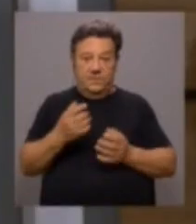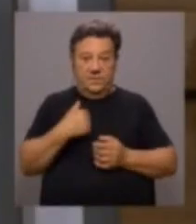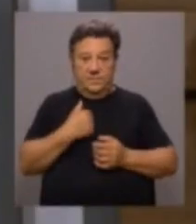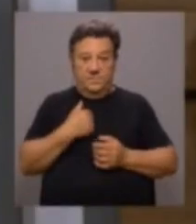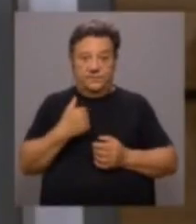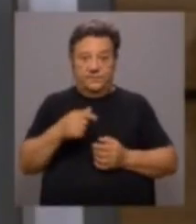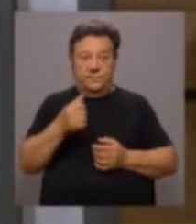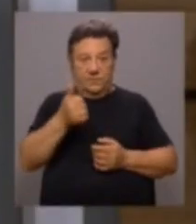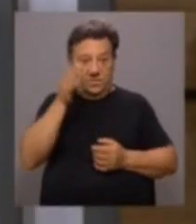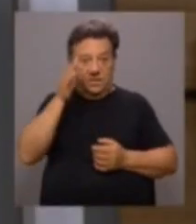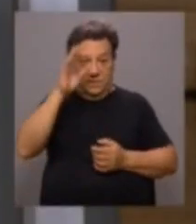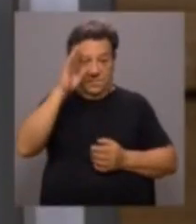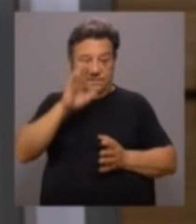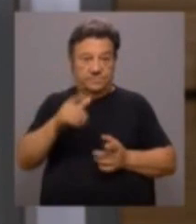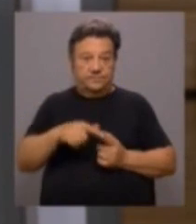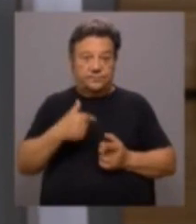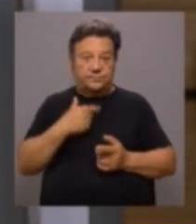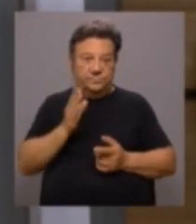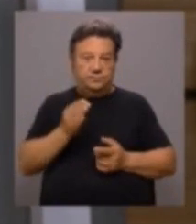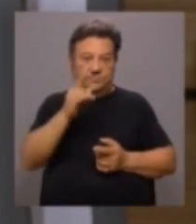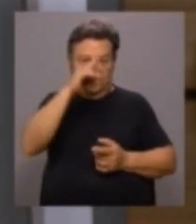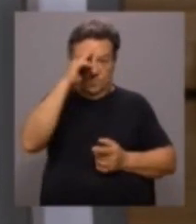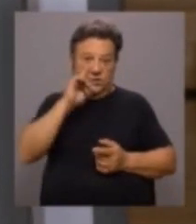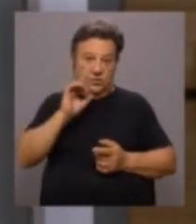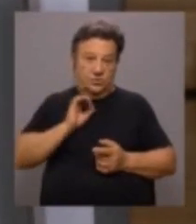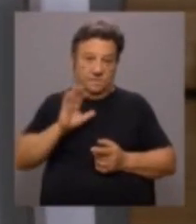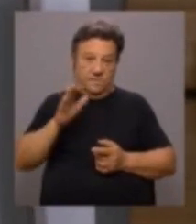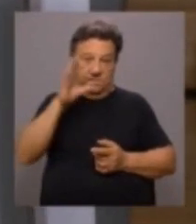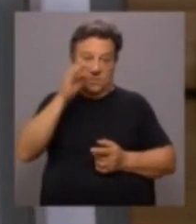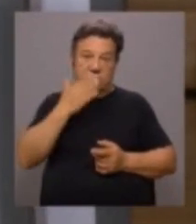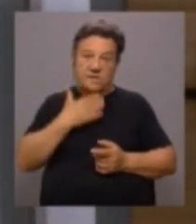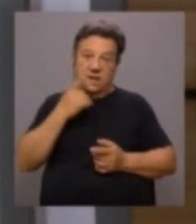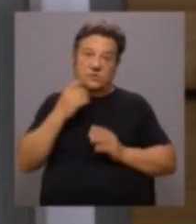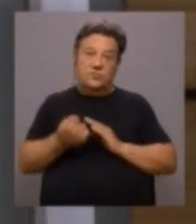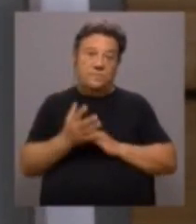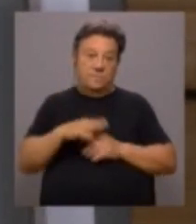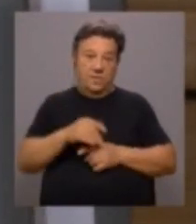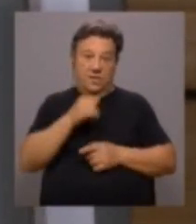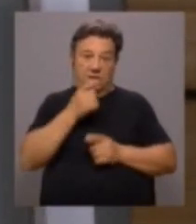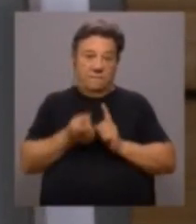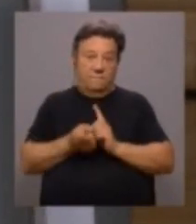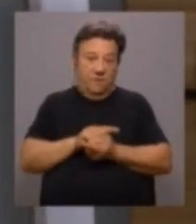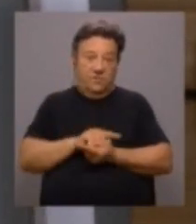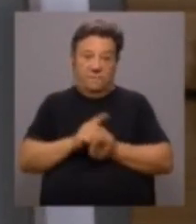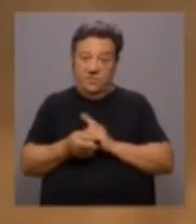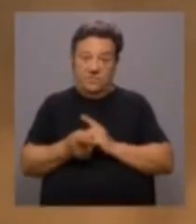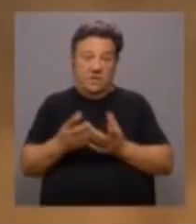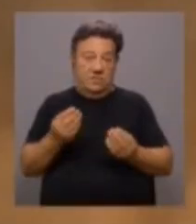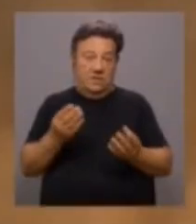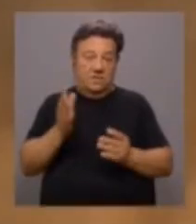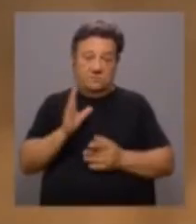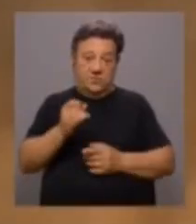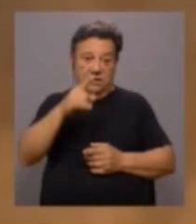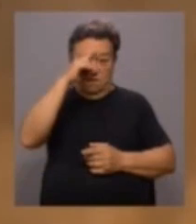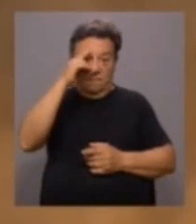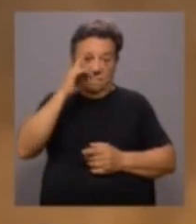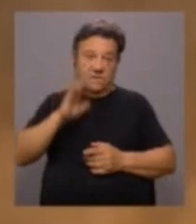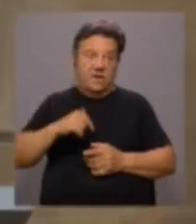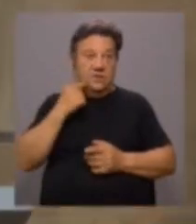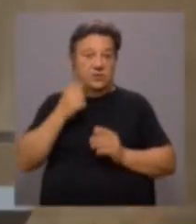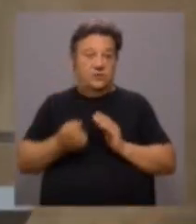Bom, boa tarde antes de mais. Já é muito difícil o Sr. Primeiro-Ministro surpreender-me, porque as voltas e reviravoltas já são tantas que é um bocadinho difícil ficar